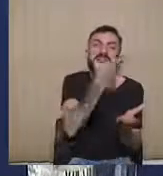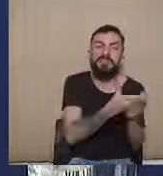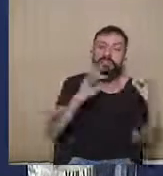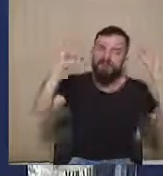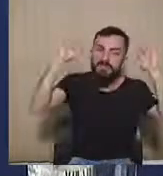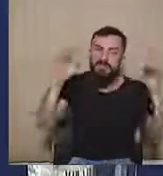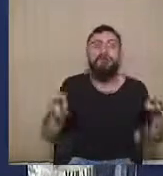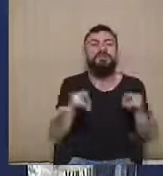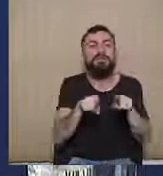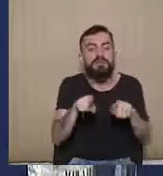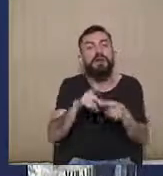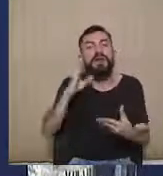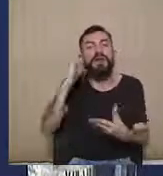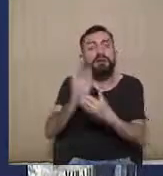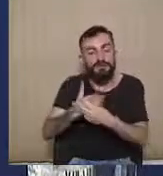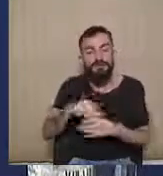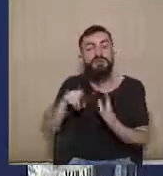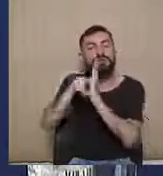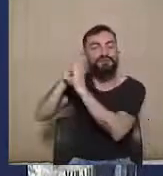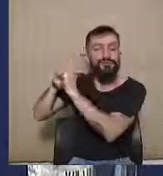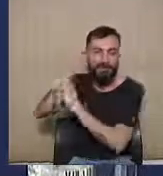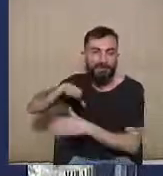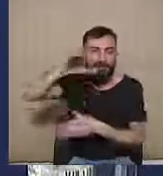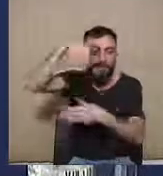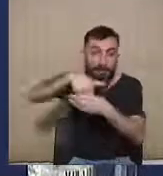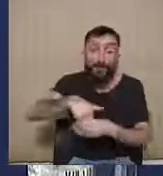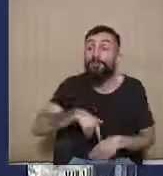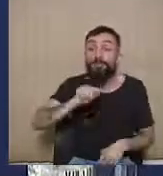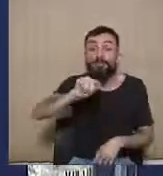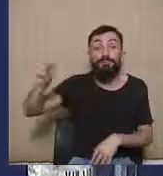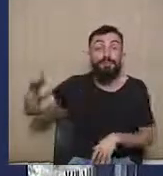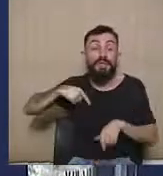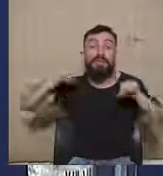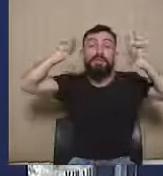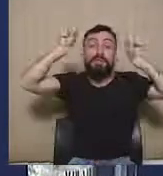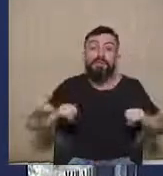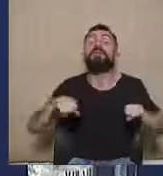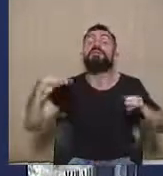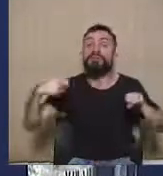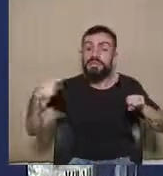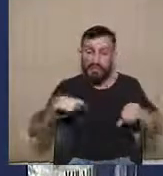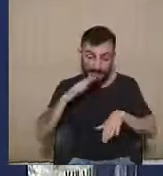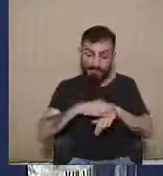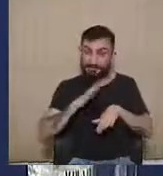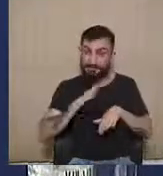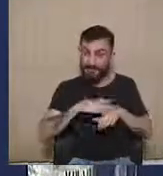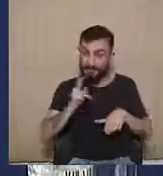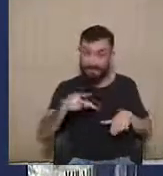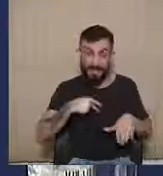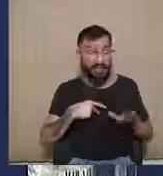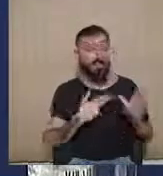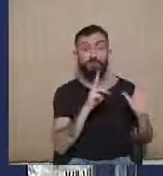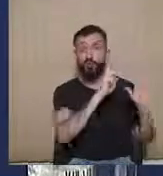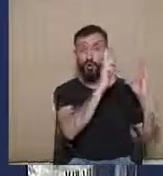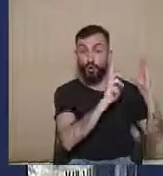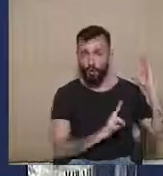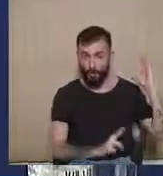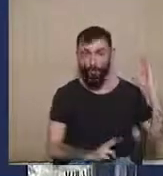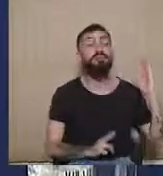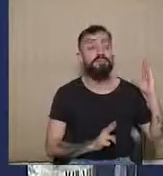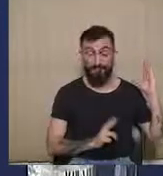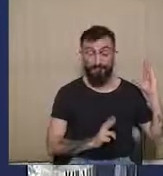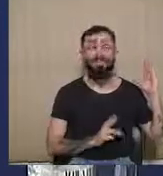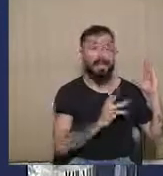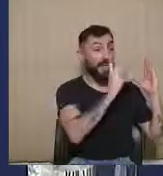investigação judicial eleitoral, as testemunhas devem estar indicadas pelo autor na sua petição inicial, e o réu, por sua